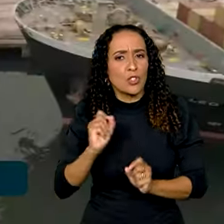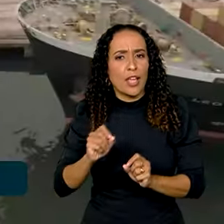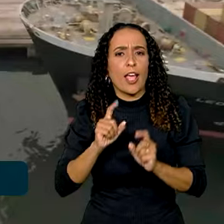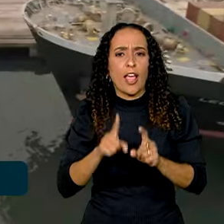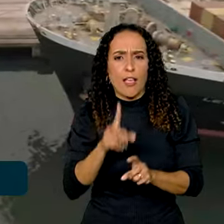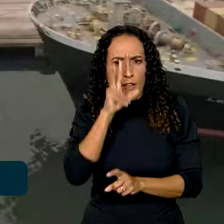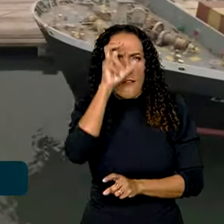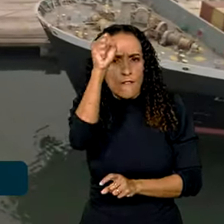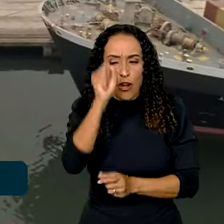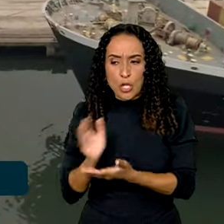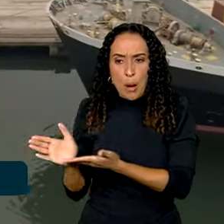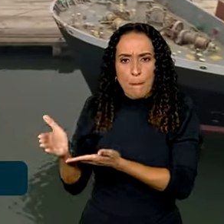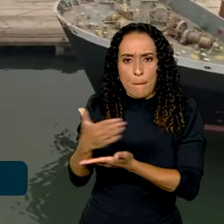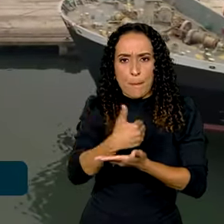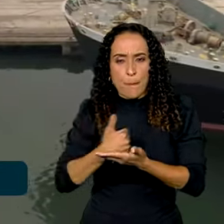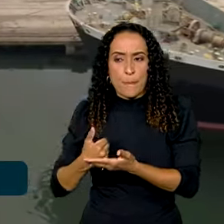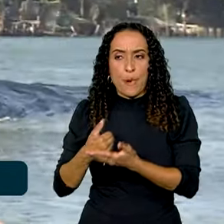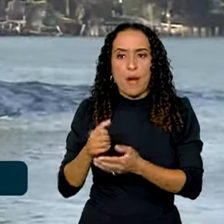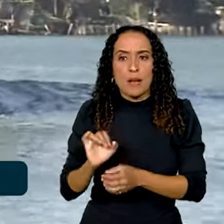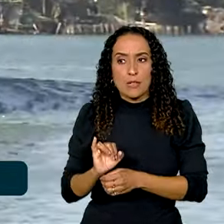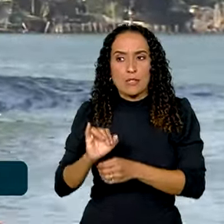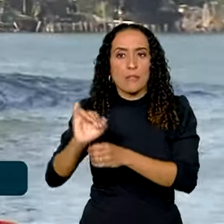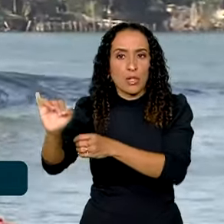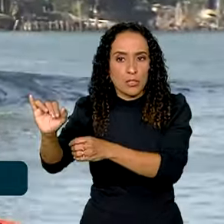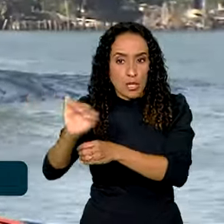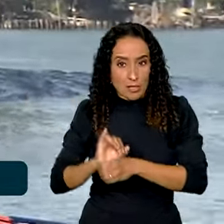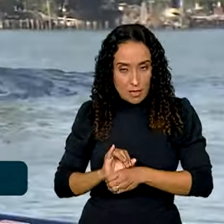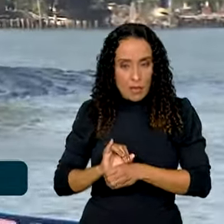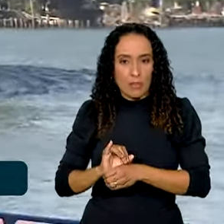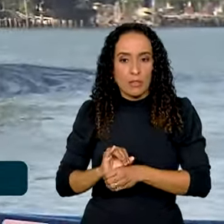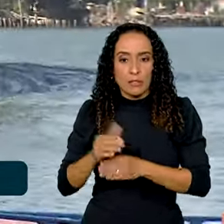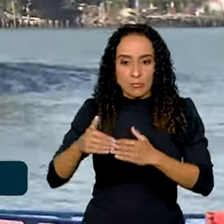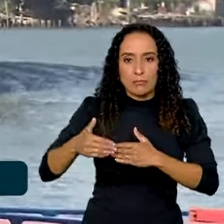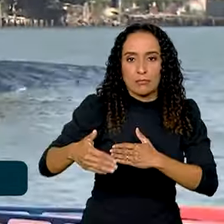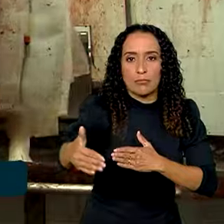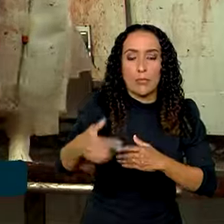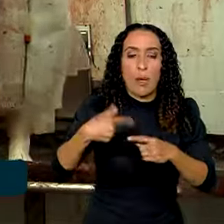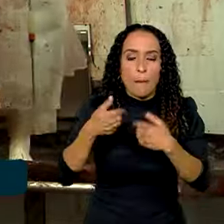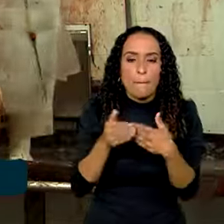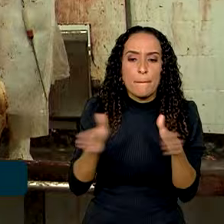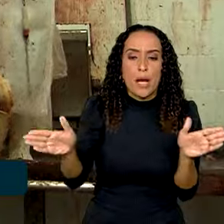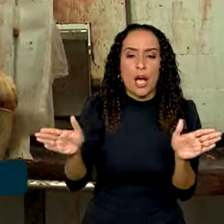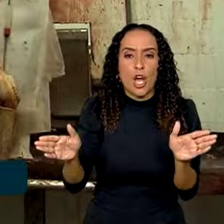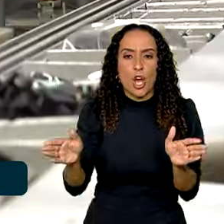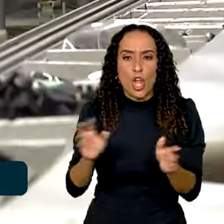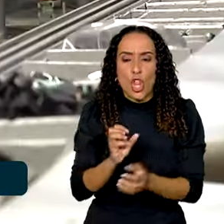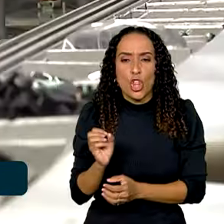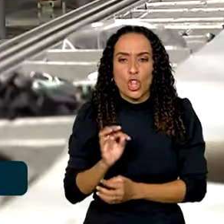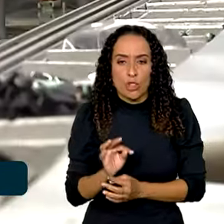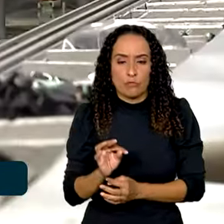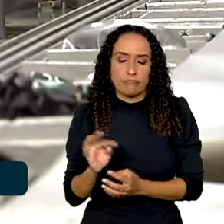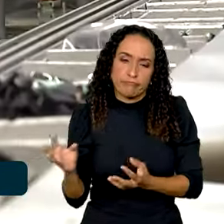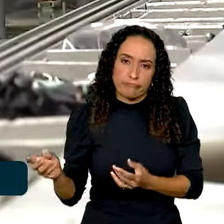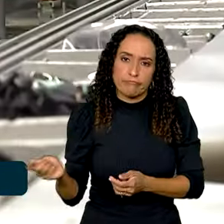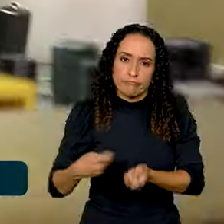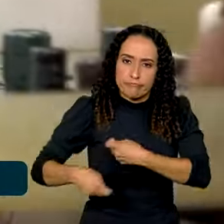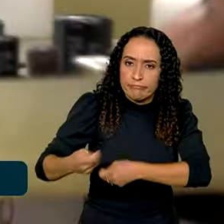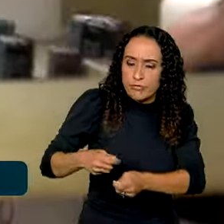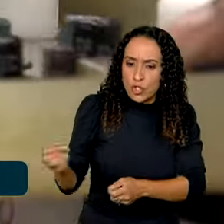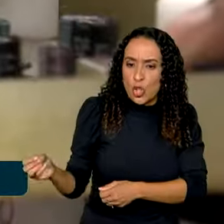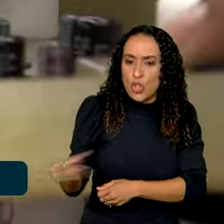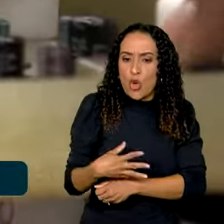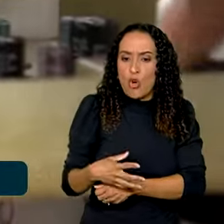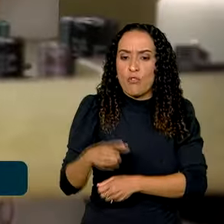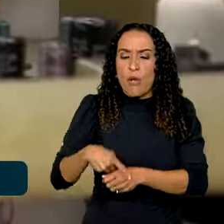forte catalisador das exportações daqui para frente. Porque a abertura de novos mercados, ela representa um